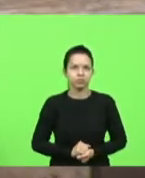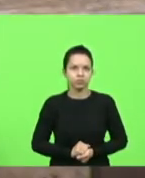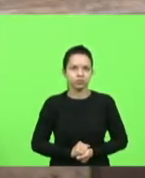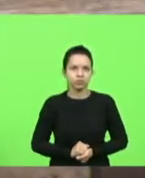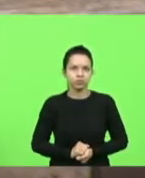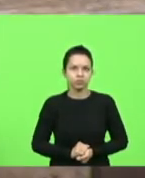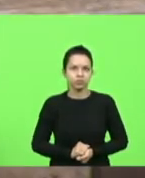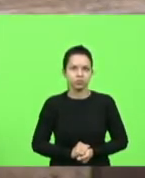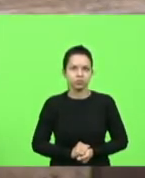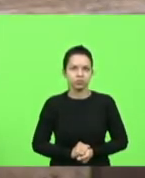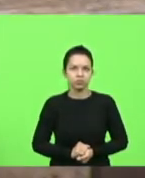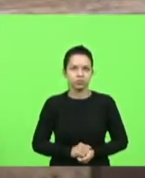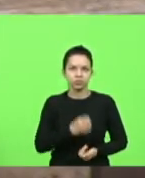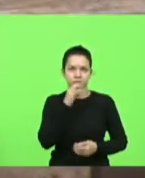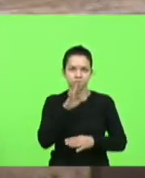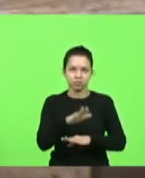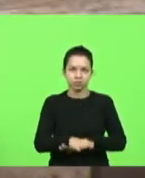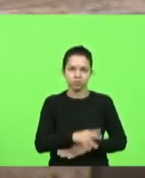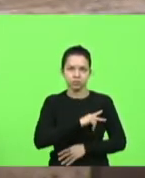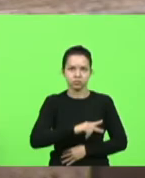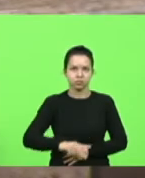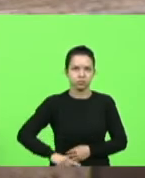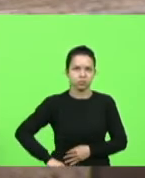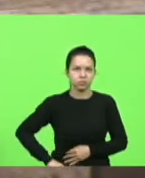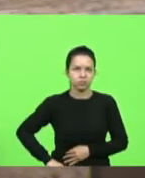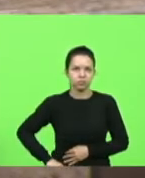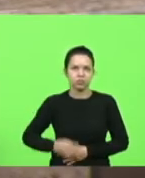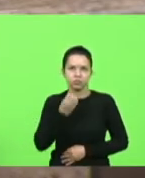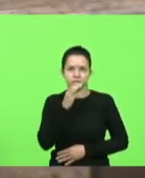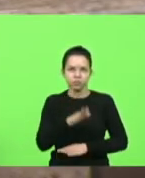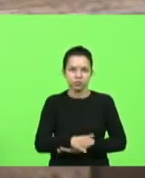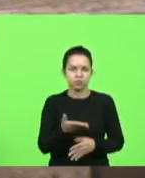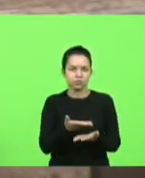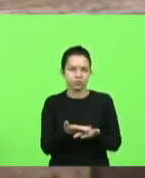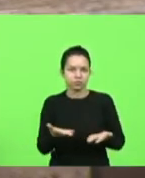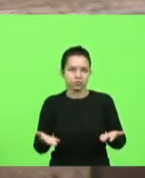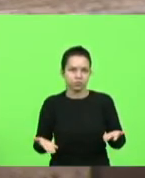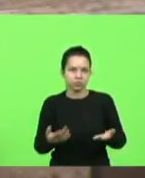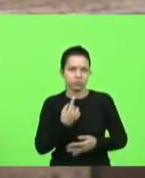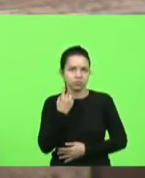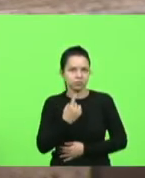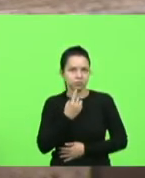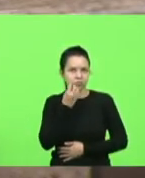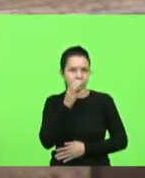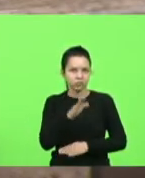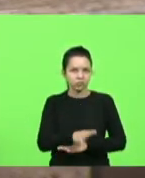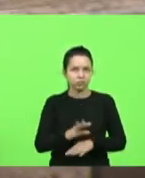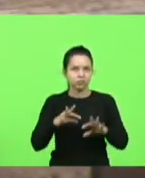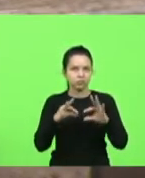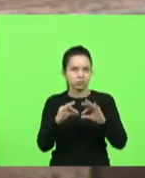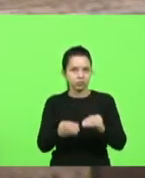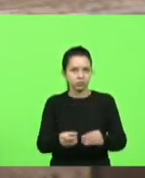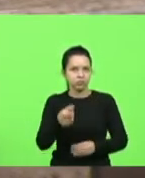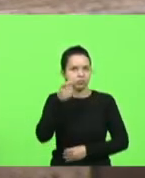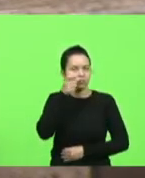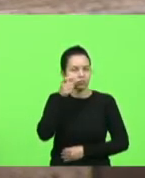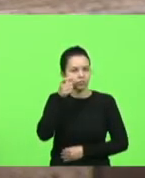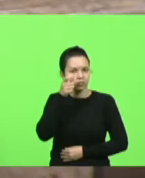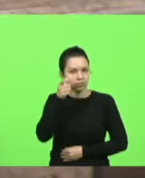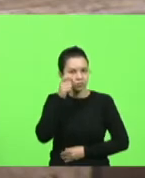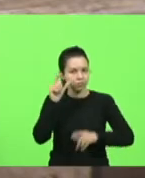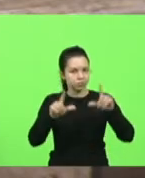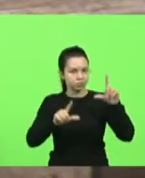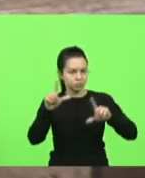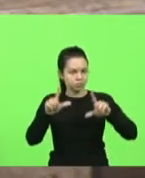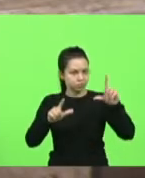boa tarde presidente boa tarde colegas boa tarde a todos que nos acompanham pela rede